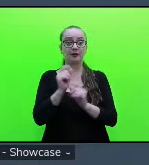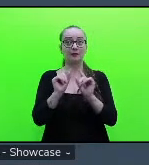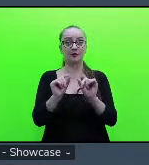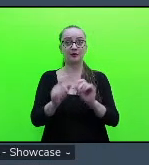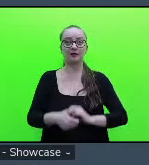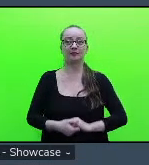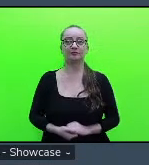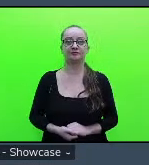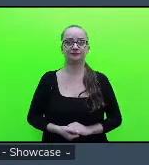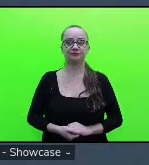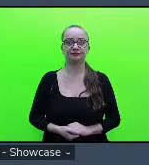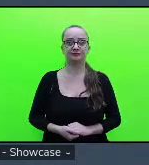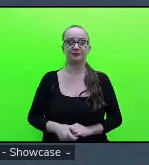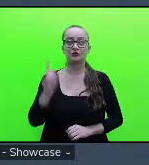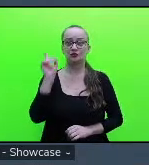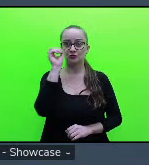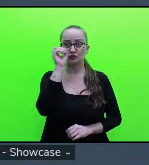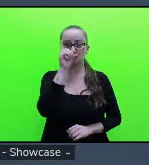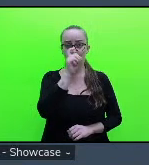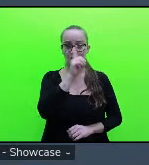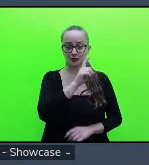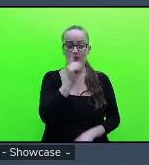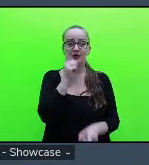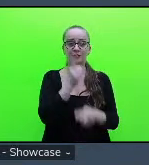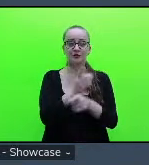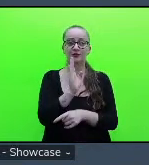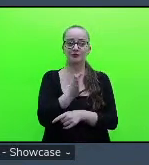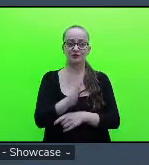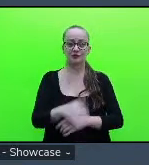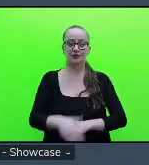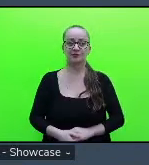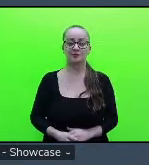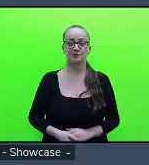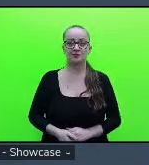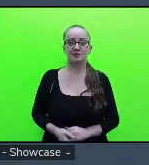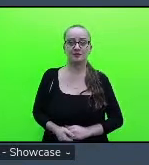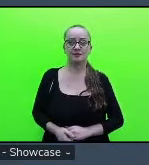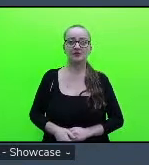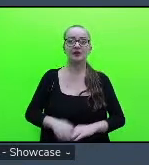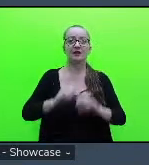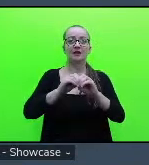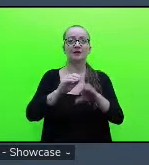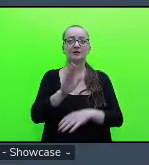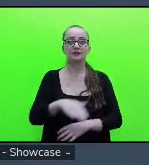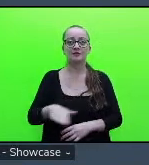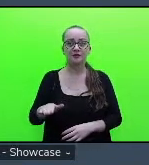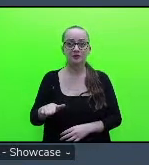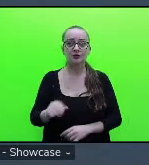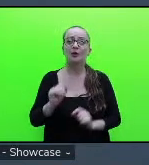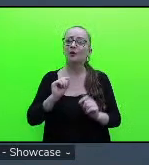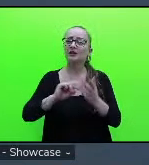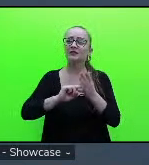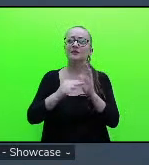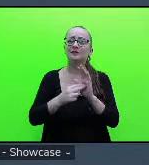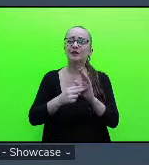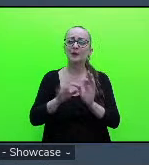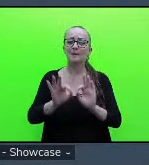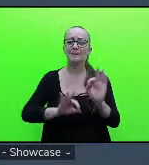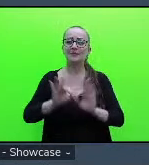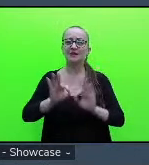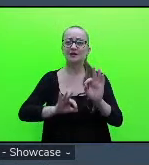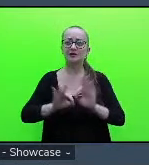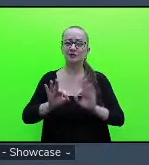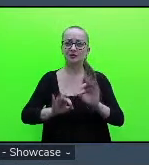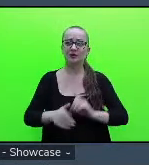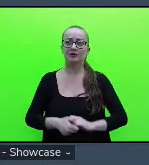que a dificuldade já é encontrada por esse professor de educação infantil porque é um planejamento feito principalmente